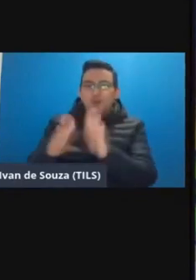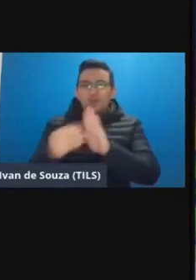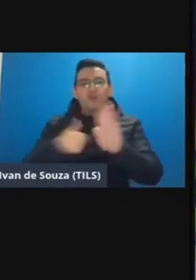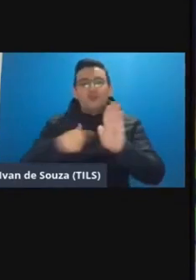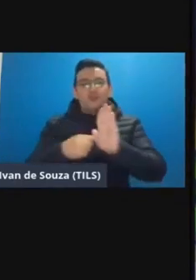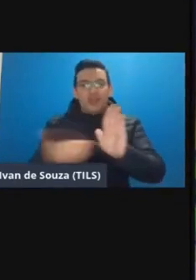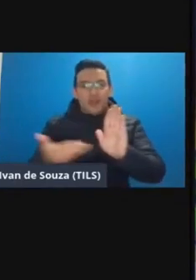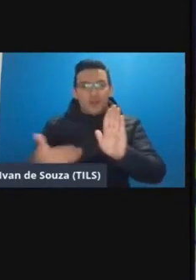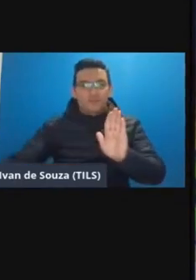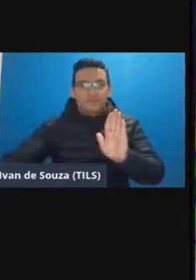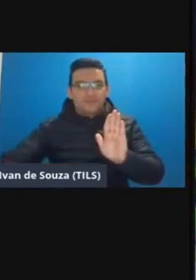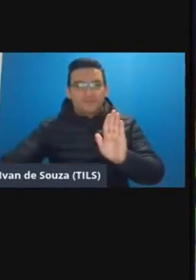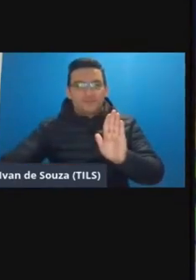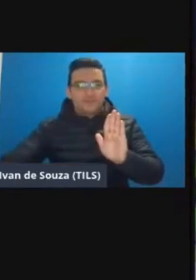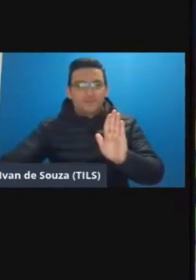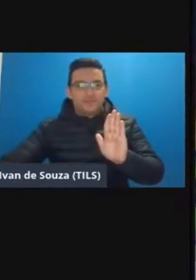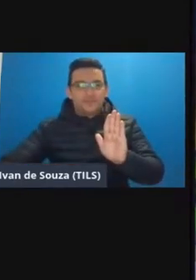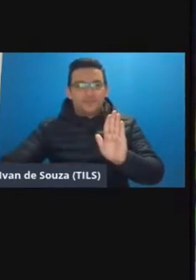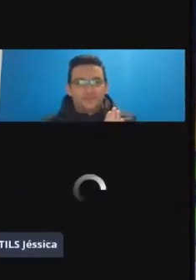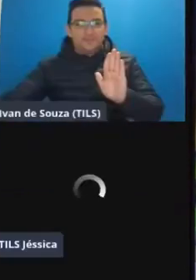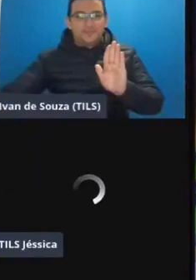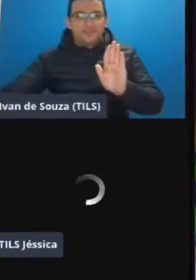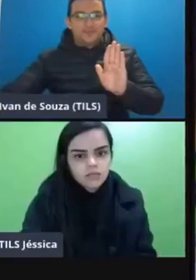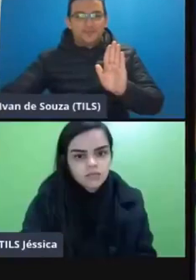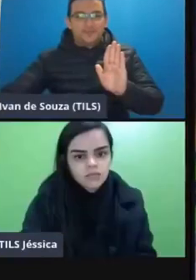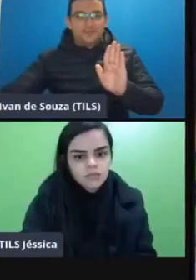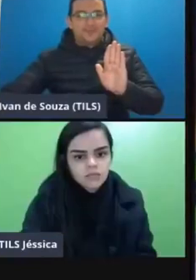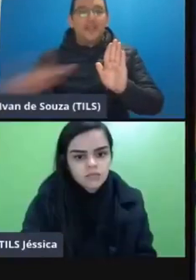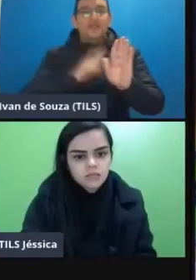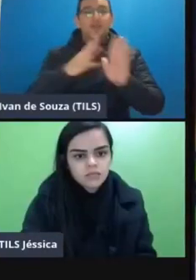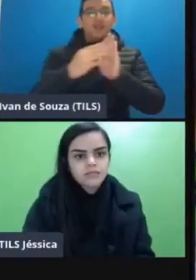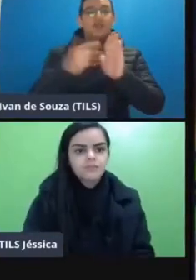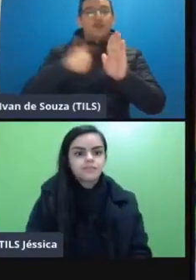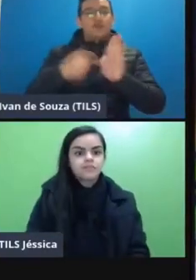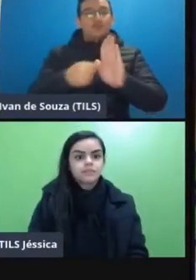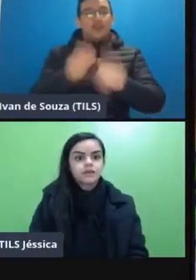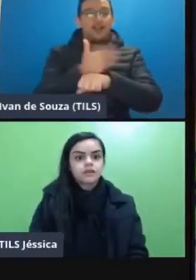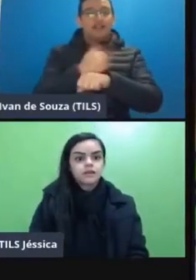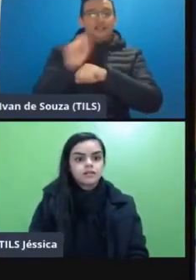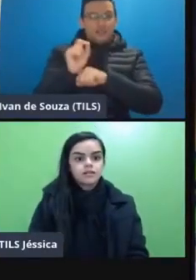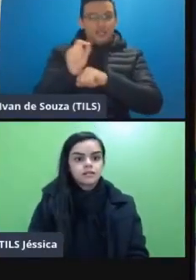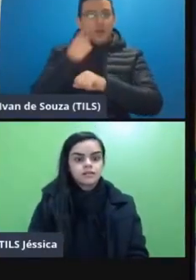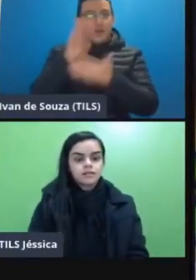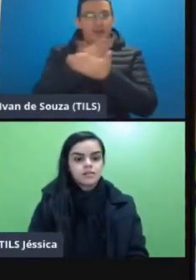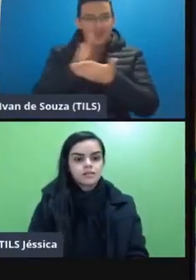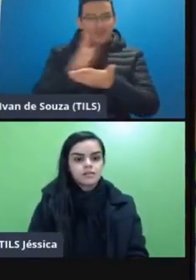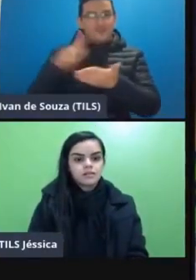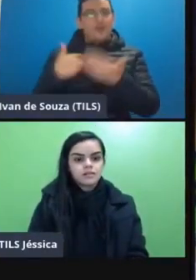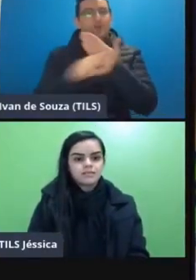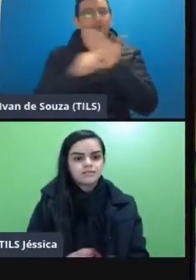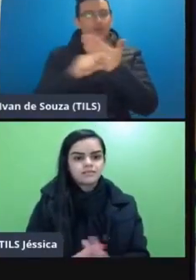mostrar né a gente tem modelos de rotação né o deixa eu mostrar antes né o livro do blended é um autor norte